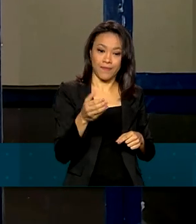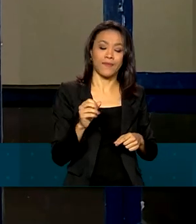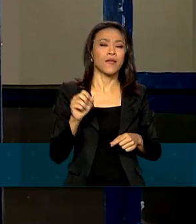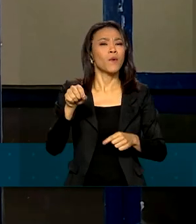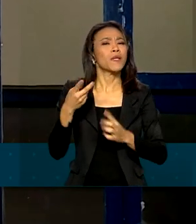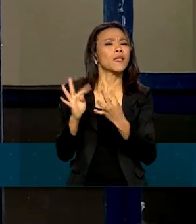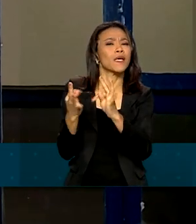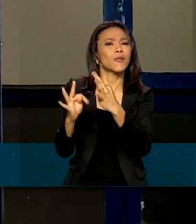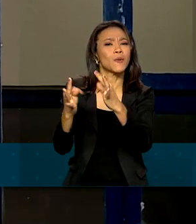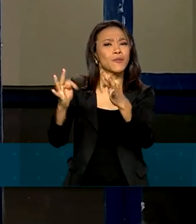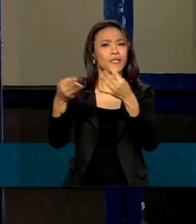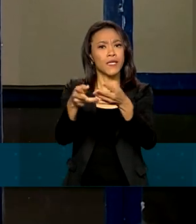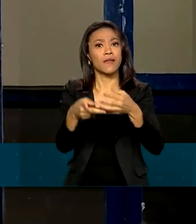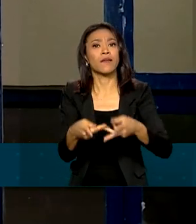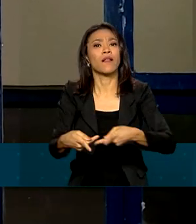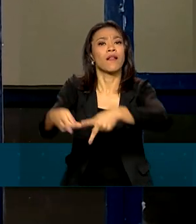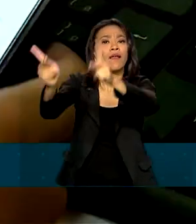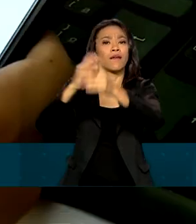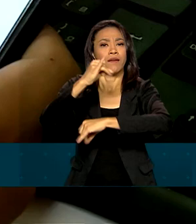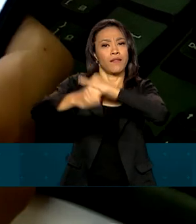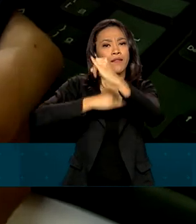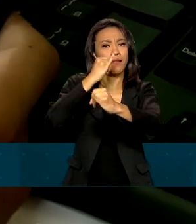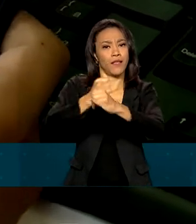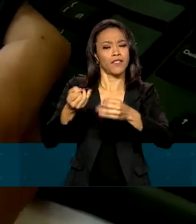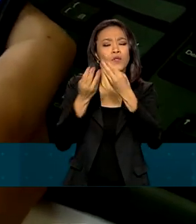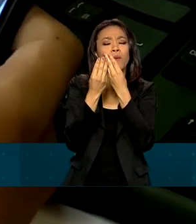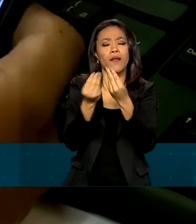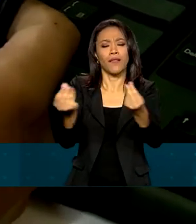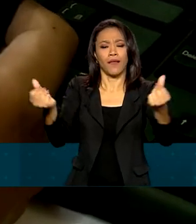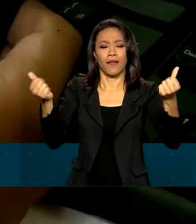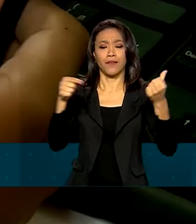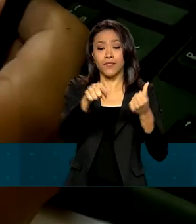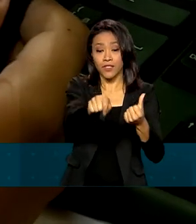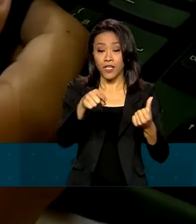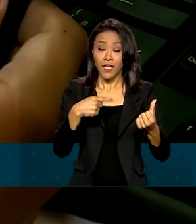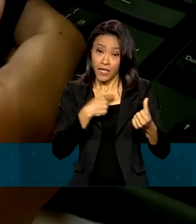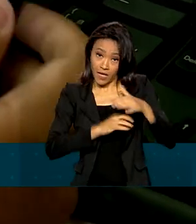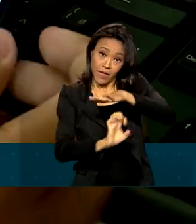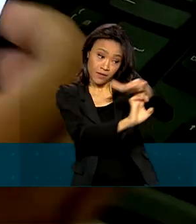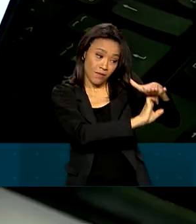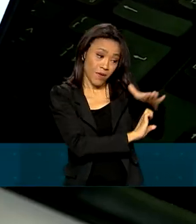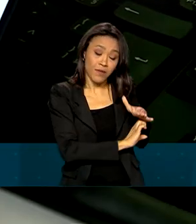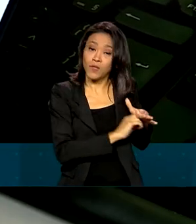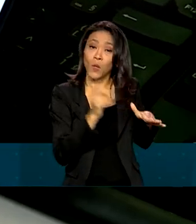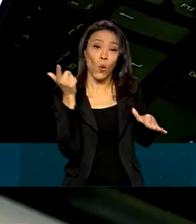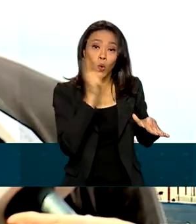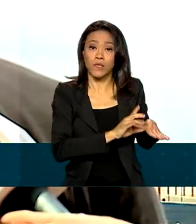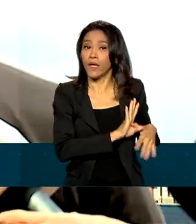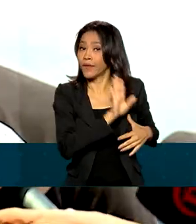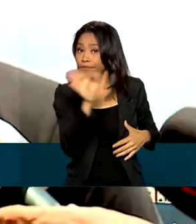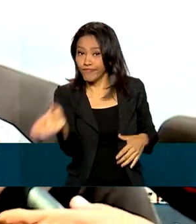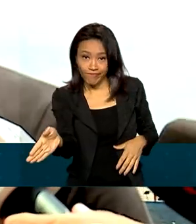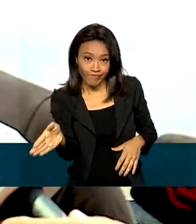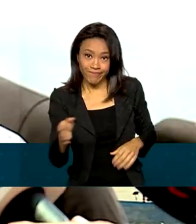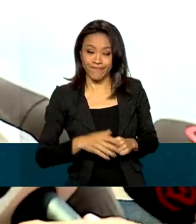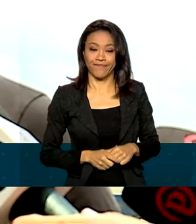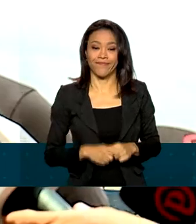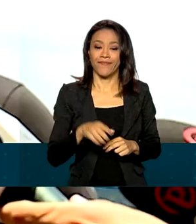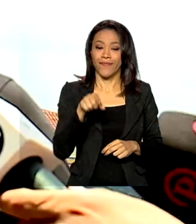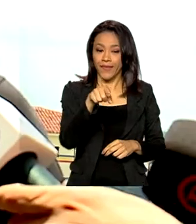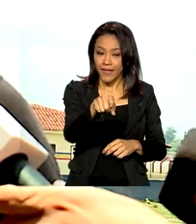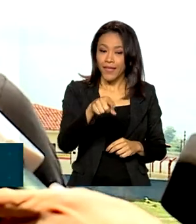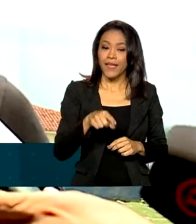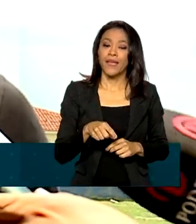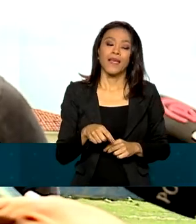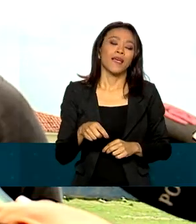tecnologia que leva internet de qualidade para locais onde as operadoras convencionais não conseguem chegar. Foi uma doação da Starlink.